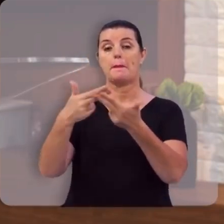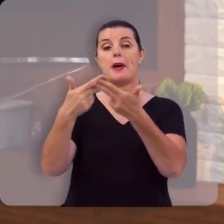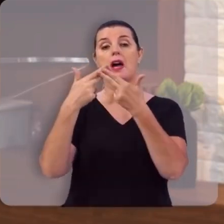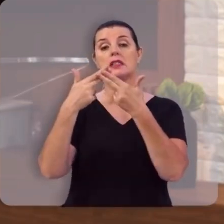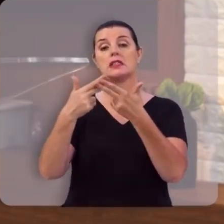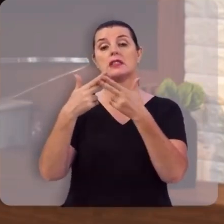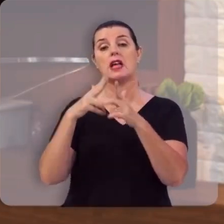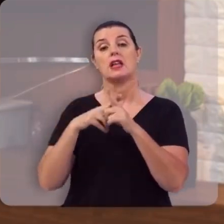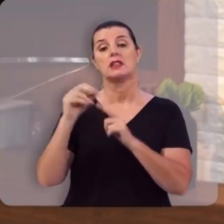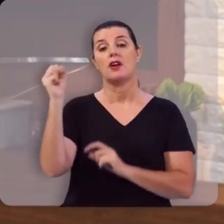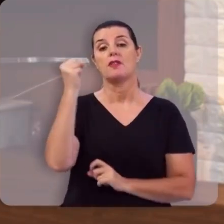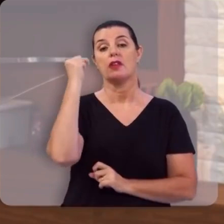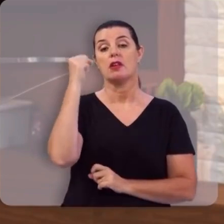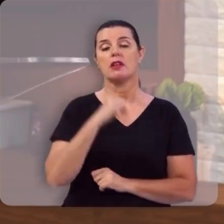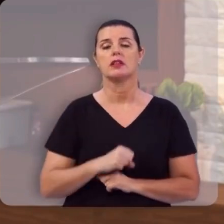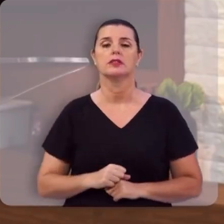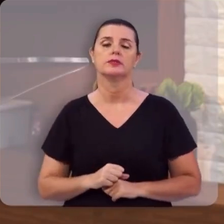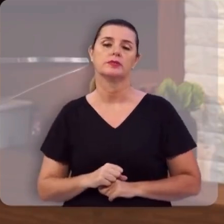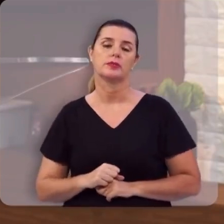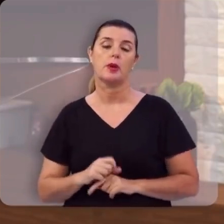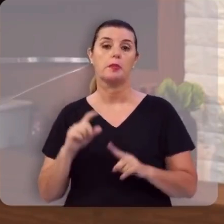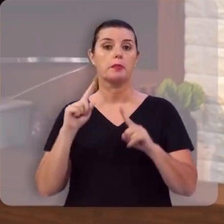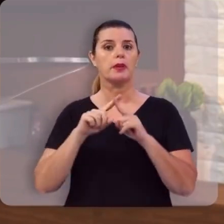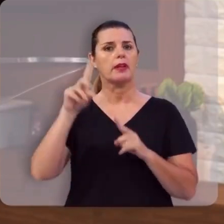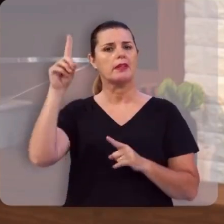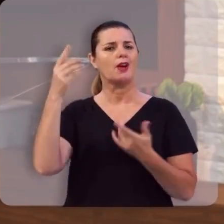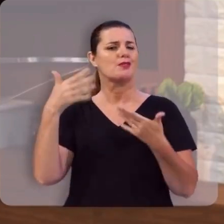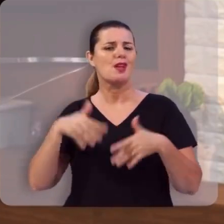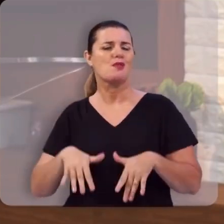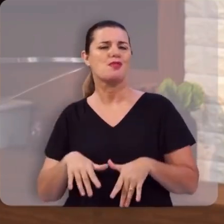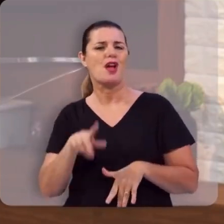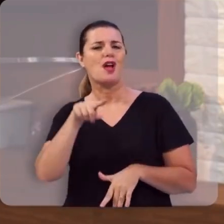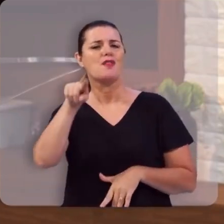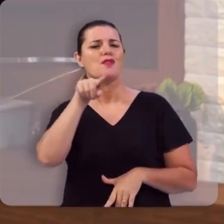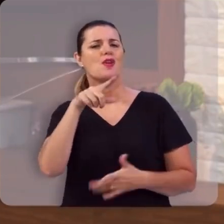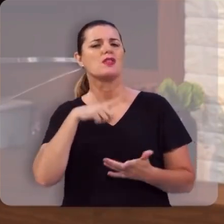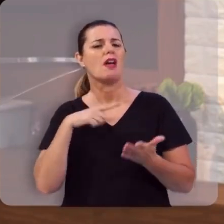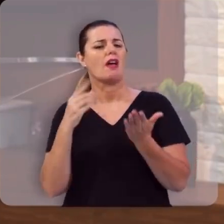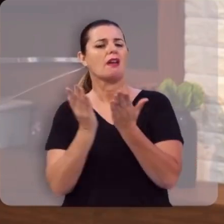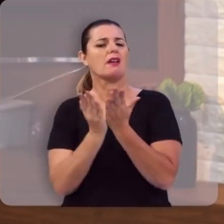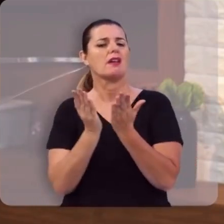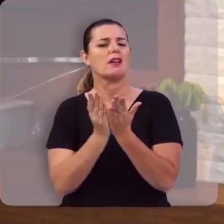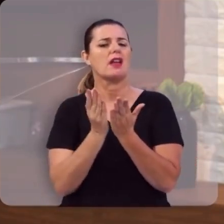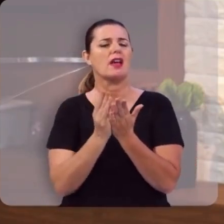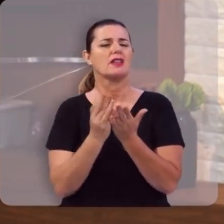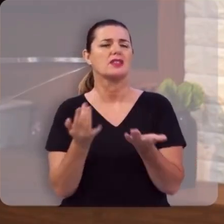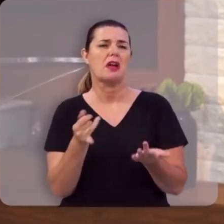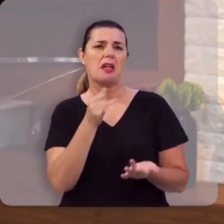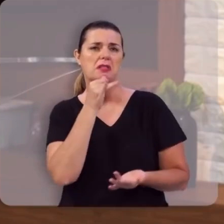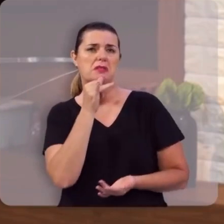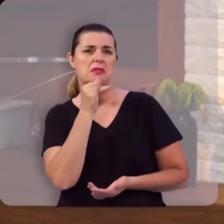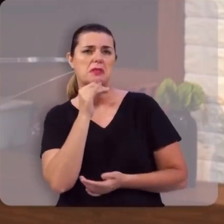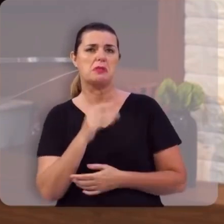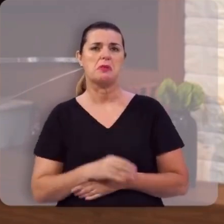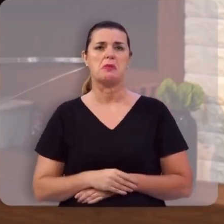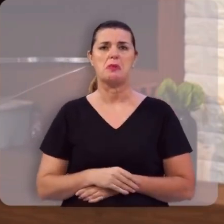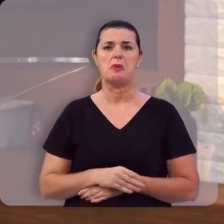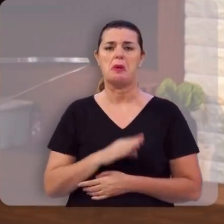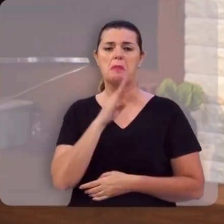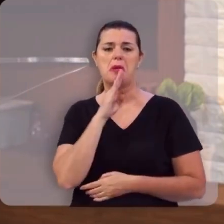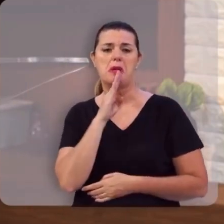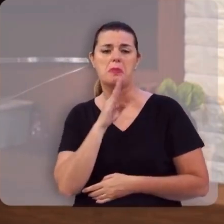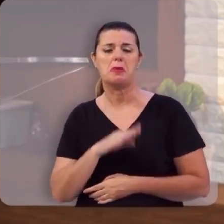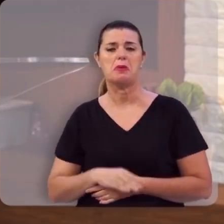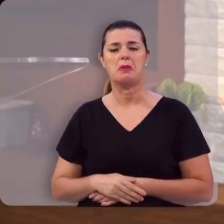triunfadora, porque Deus não quer que você seja um crente de segunda mão, Deus não quer que você